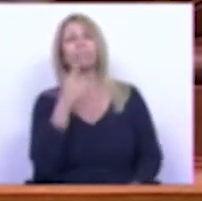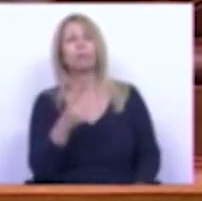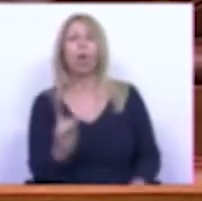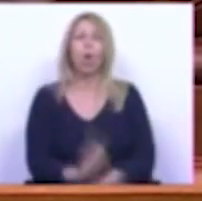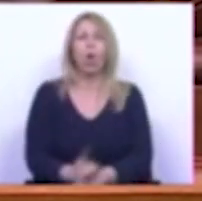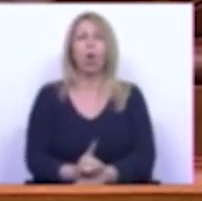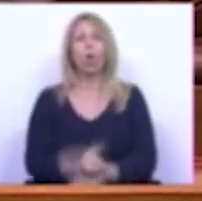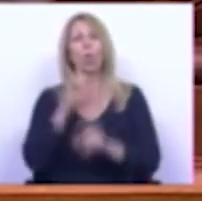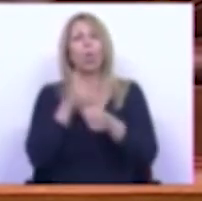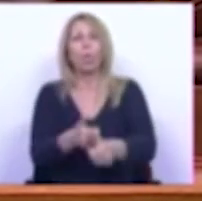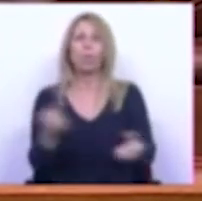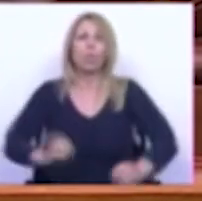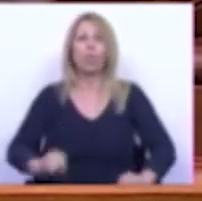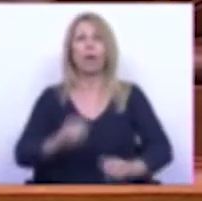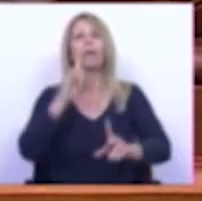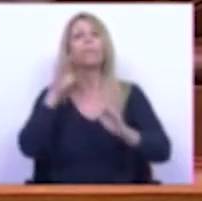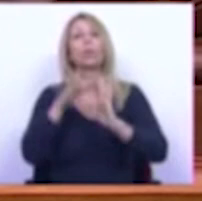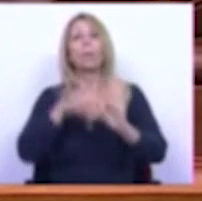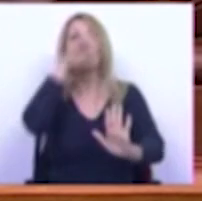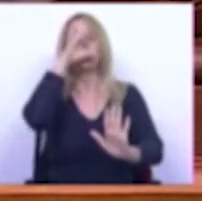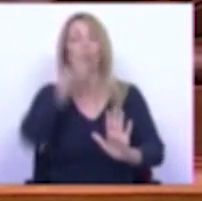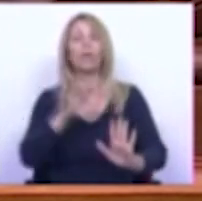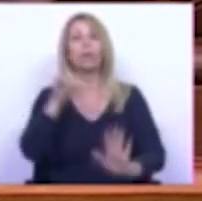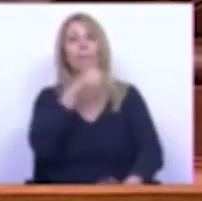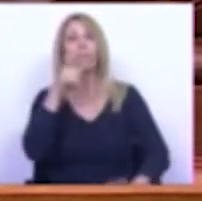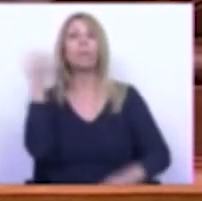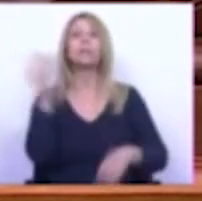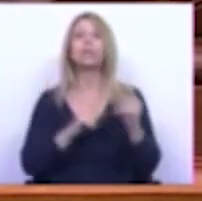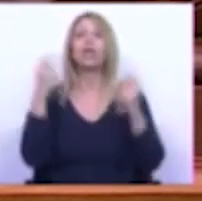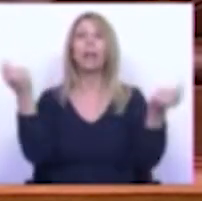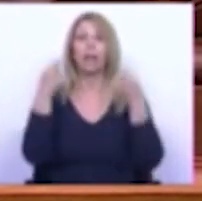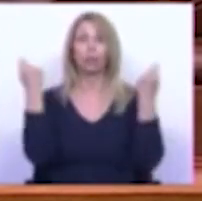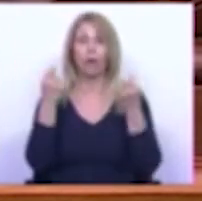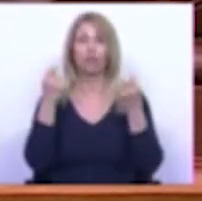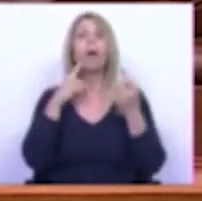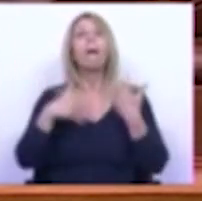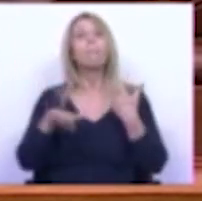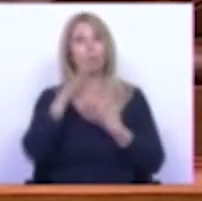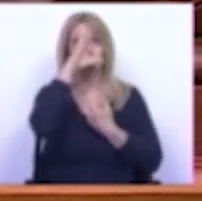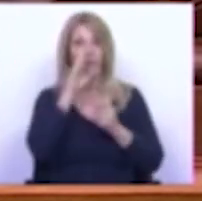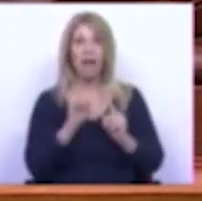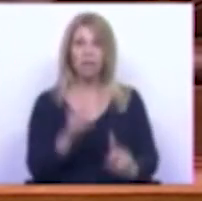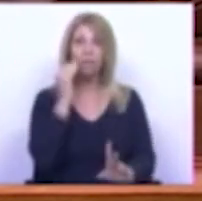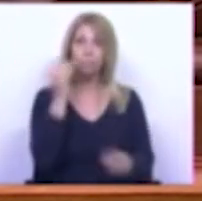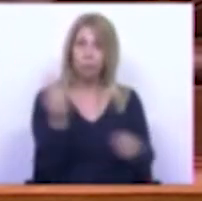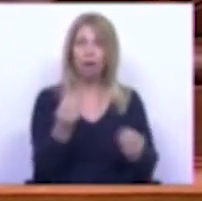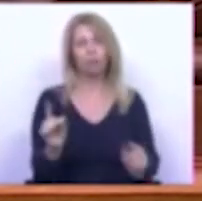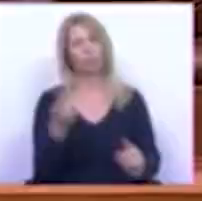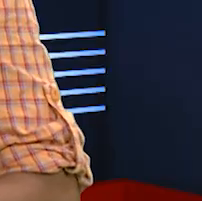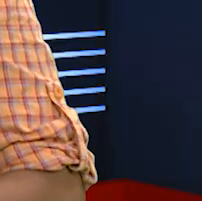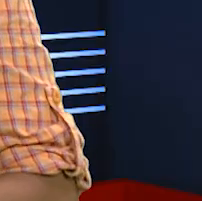incumprimento do programa do governo e das promessas eleitorais mas este governo não é assim porque sabemos o nosso rumo e os nossos